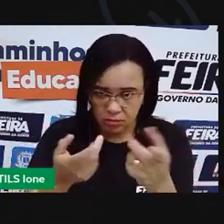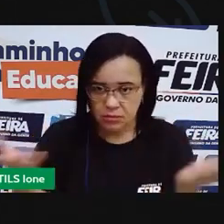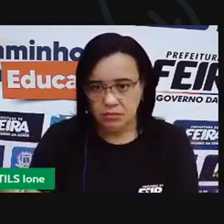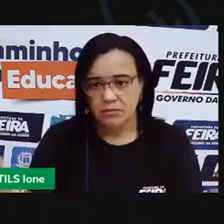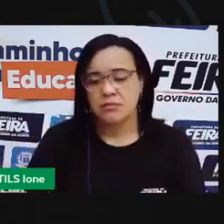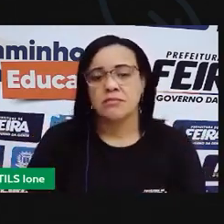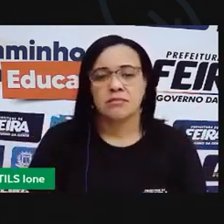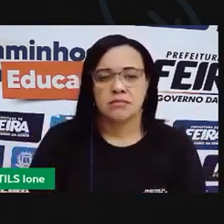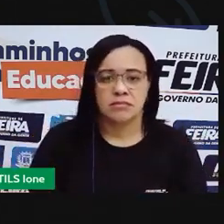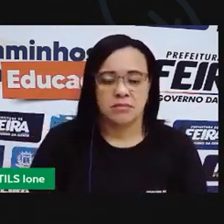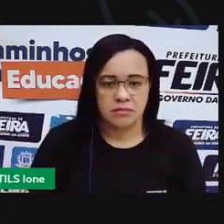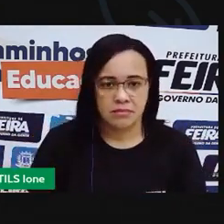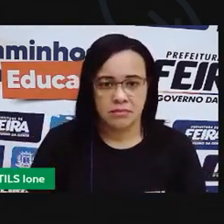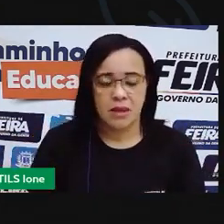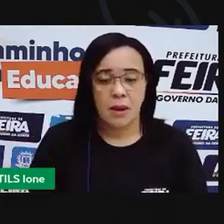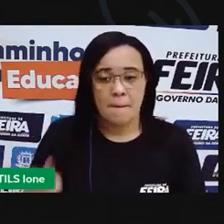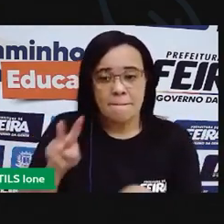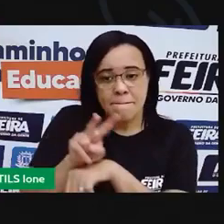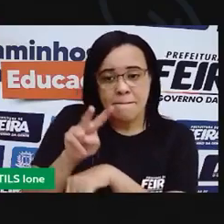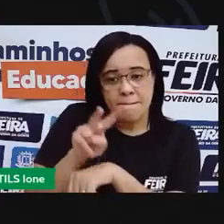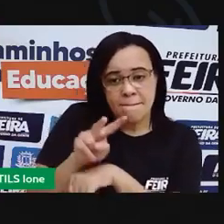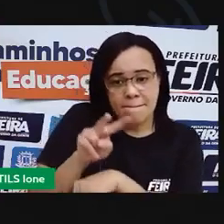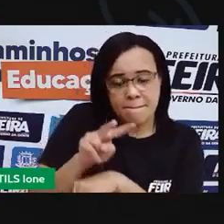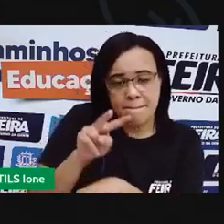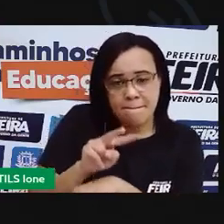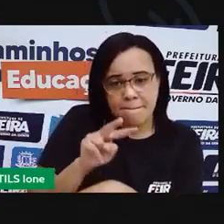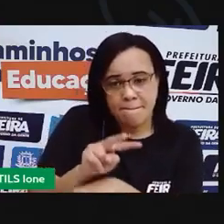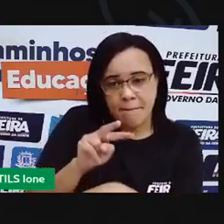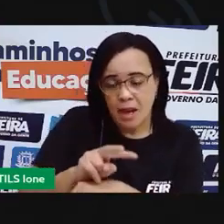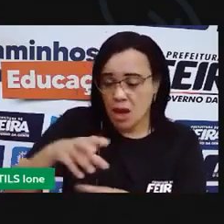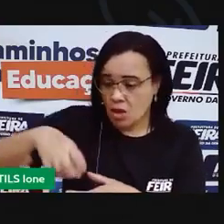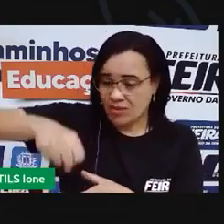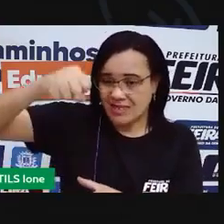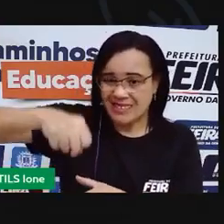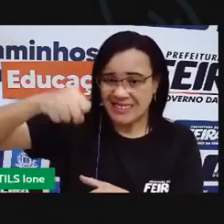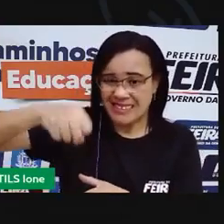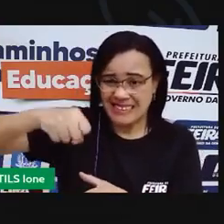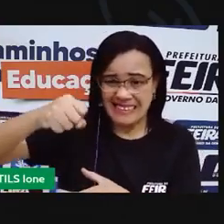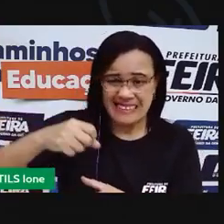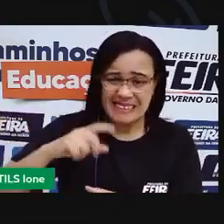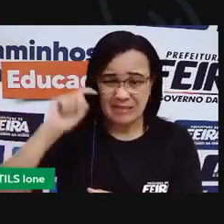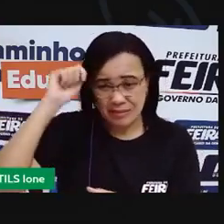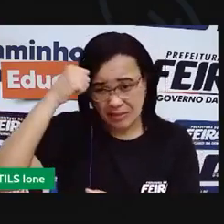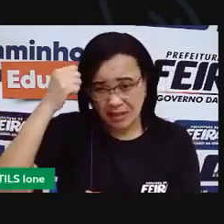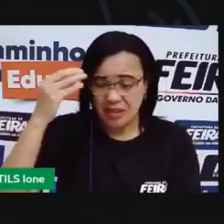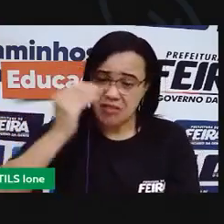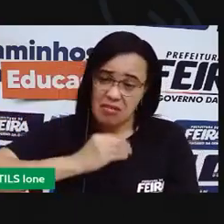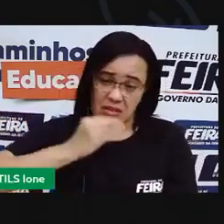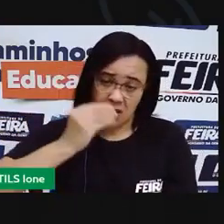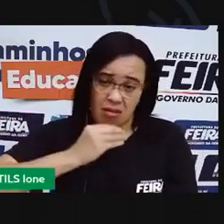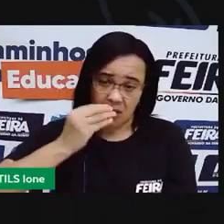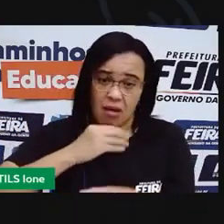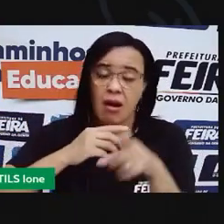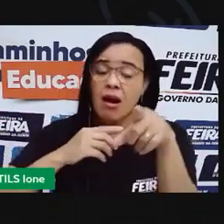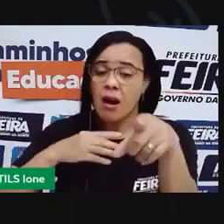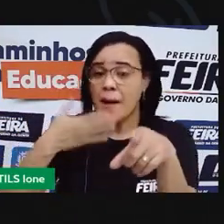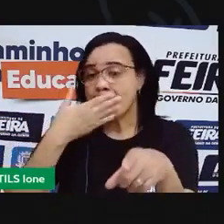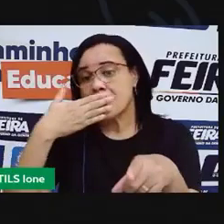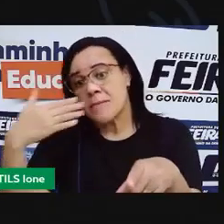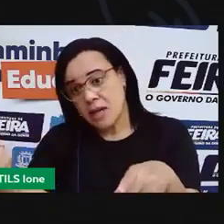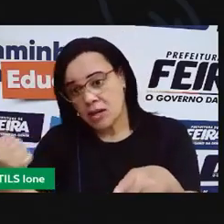e vai ver que ó diferente do saco plástico aqui não vai passar nenhuma